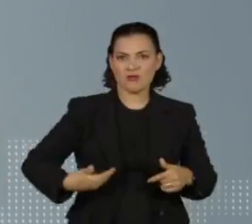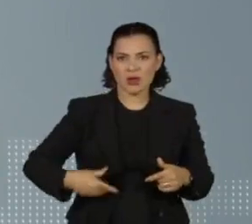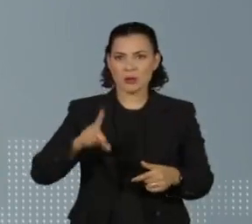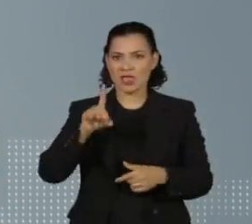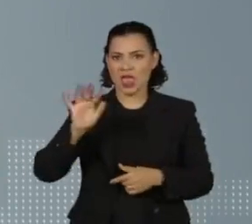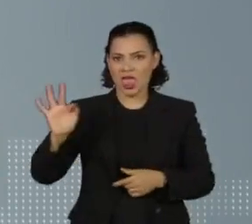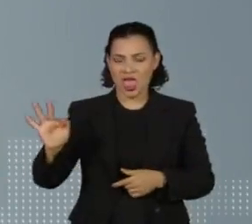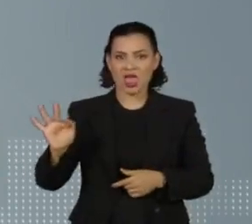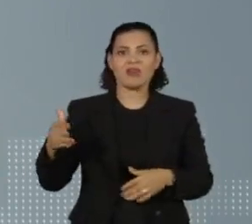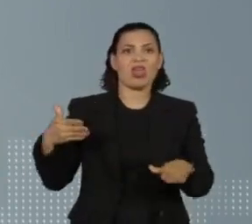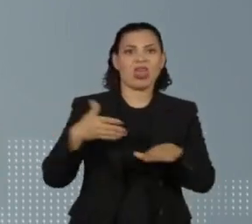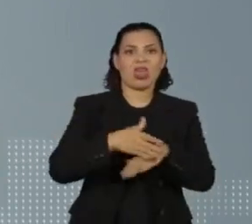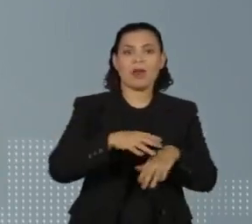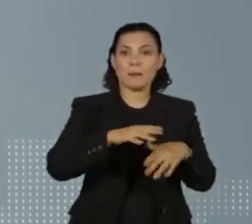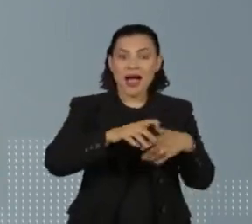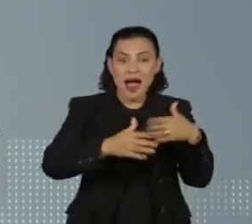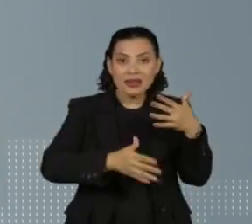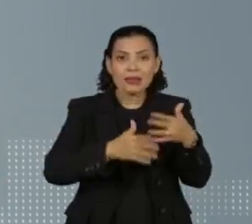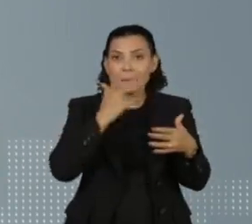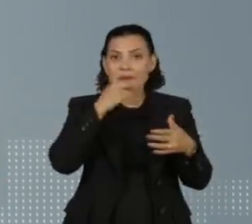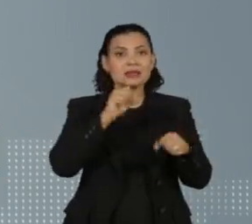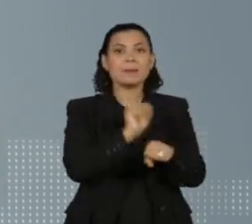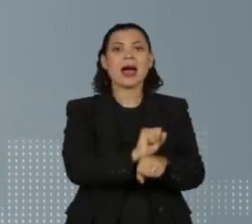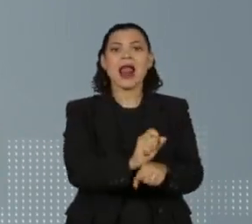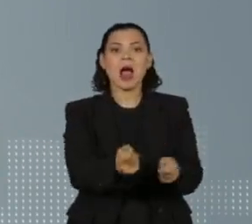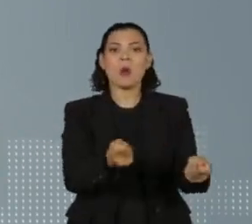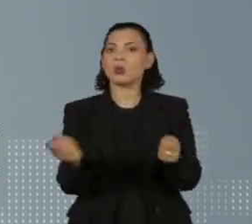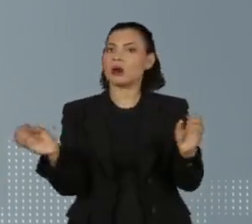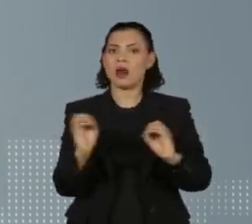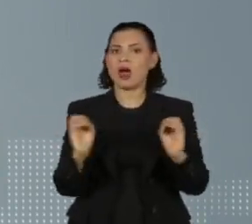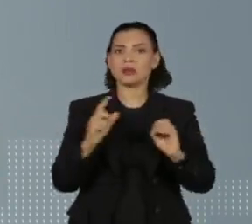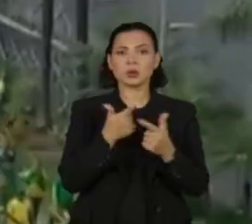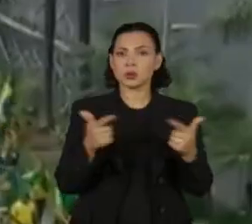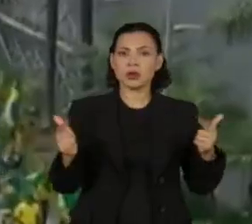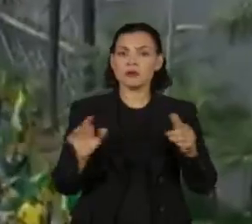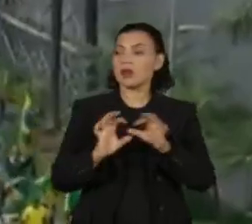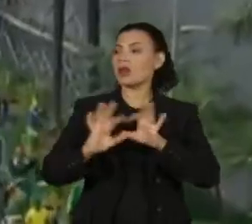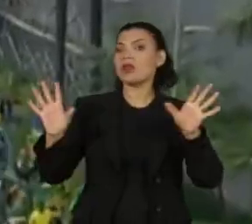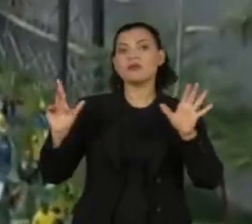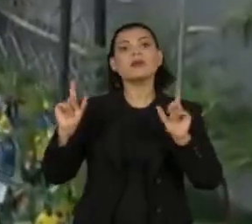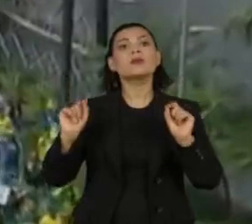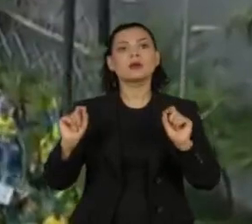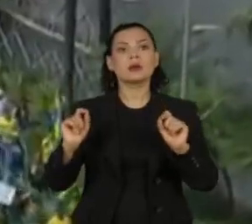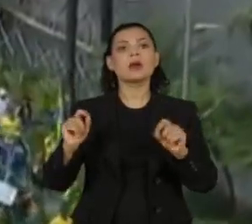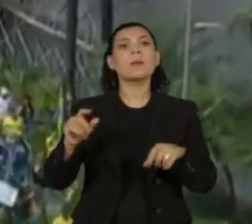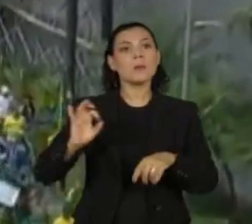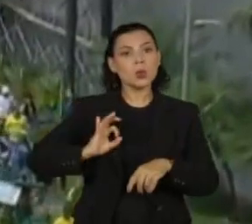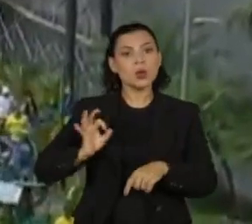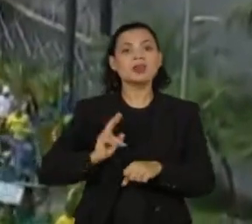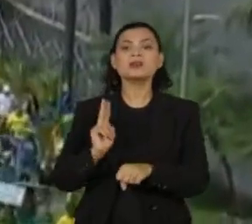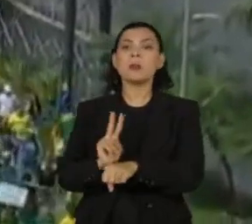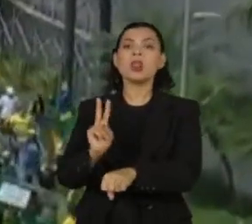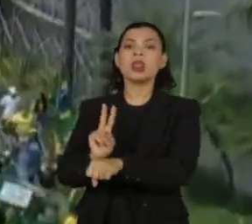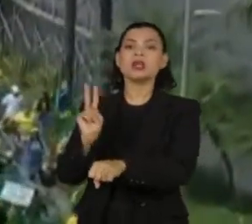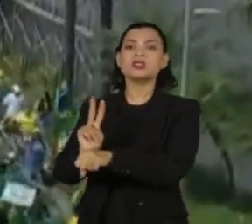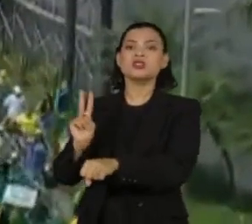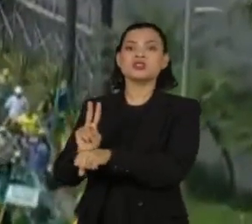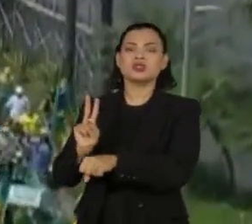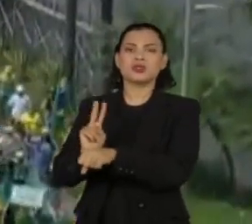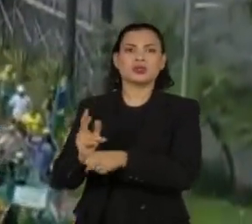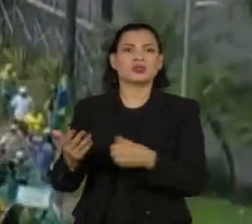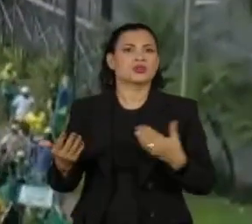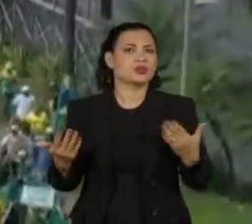Distrito Federal para impedir o avanço dos terroristas. Eles, inclusive, foram escoltados por policiais militares.